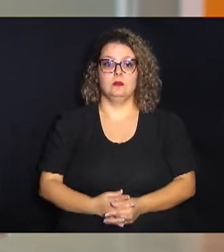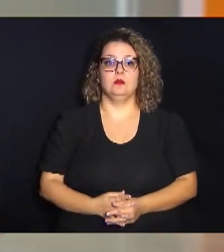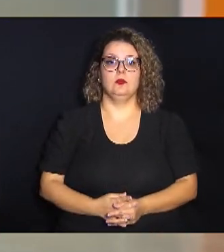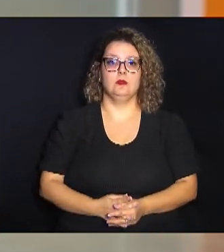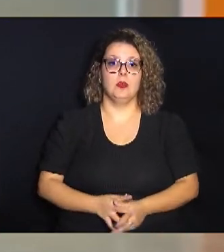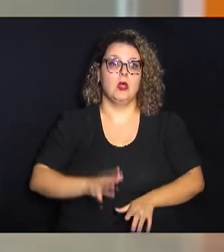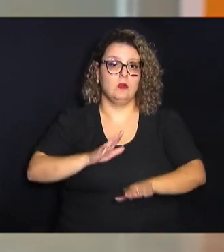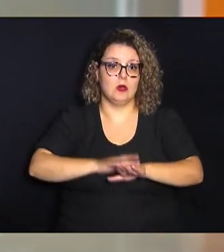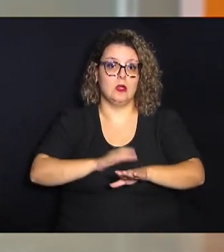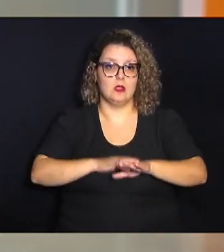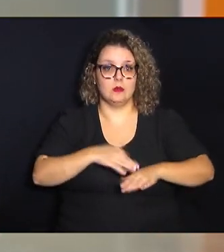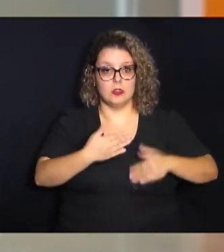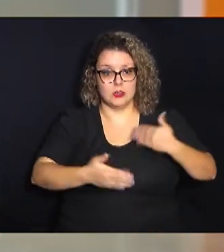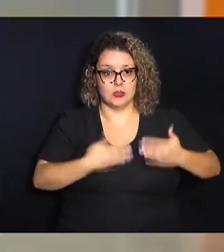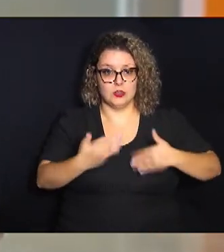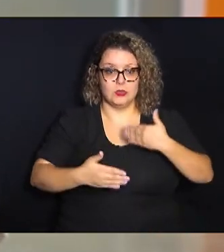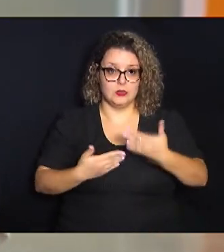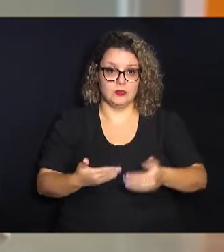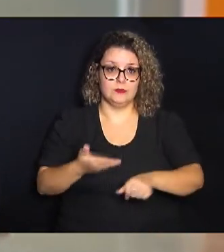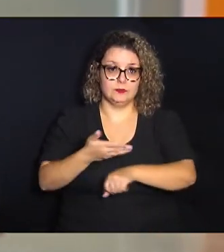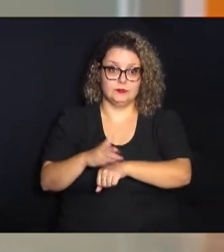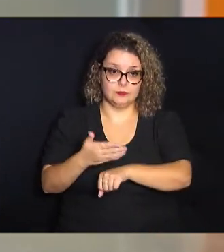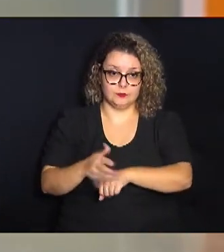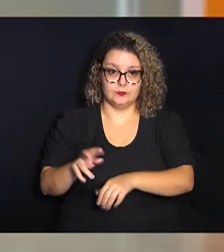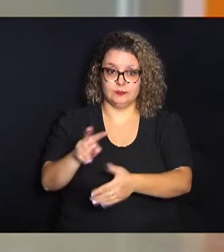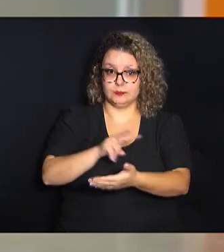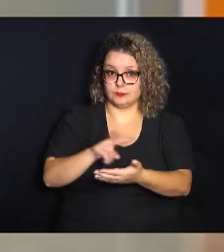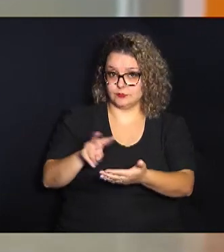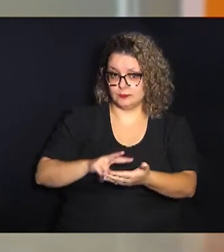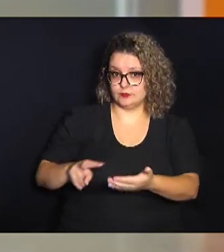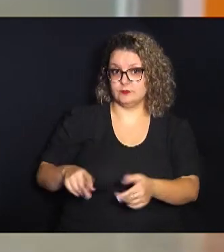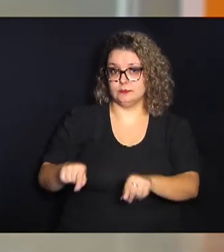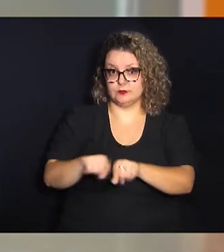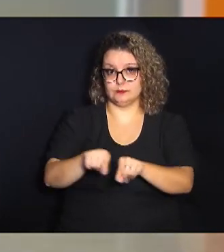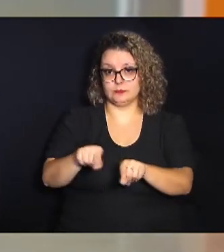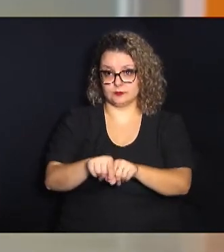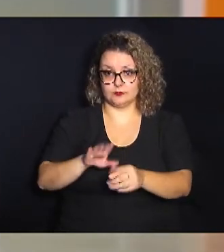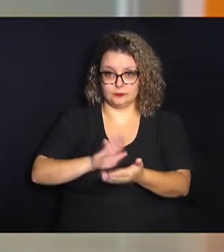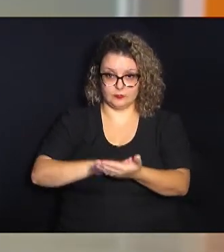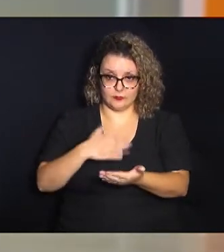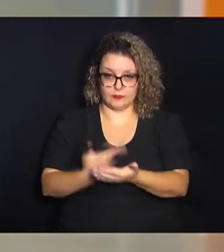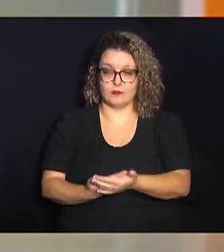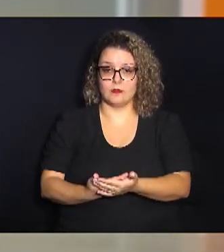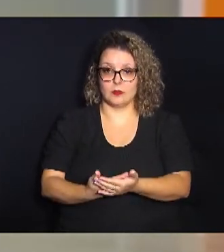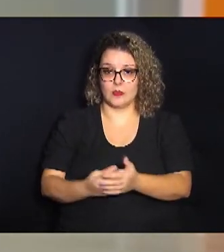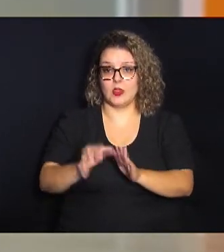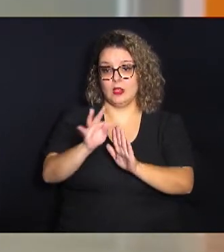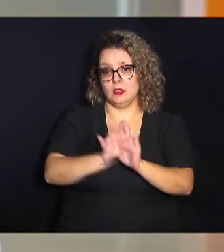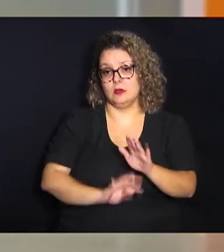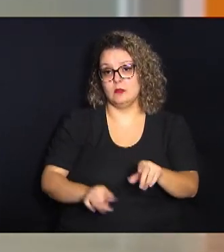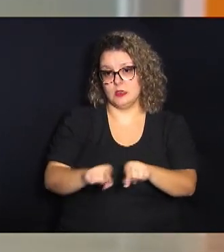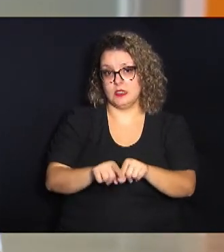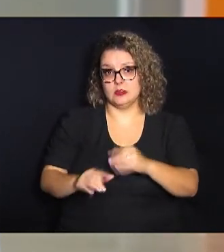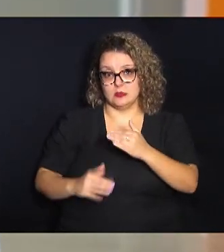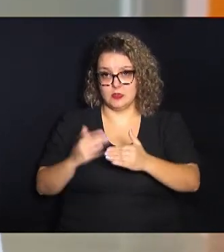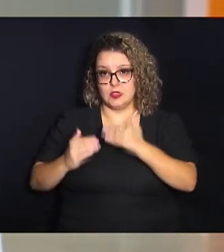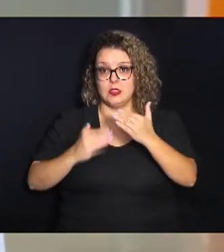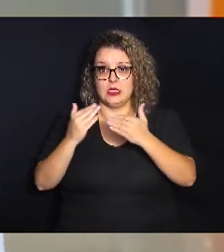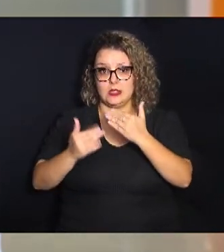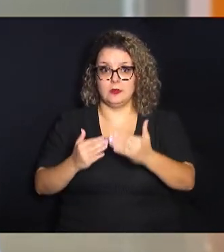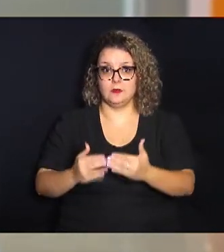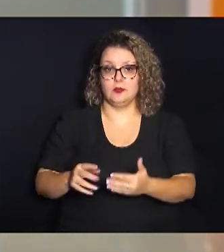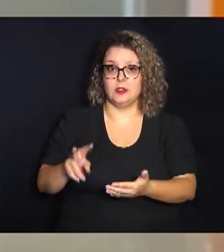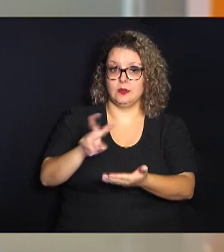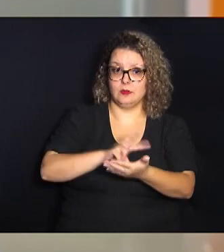exercitando essa prática de leitura também com a interpretação de texto mas também com a produção então você